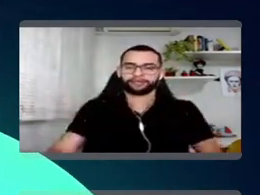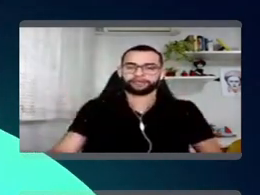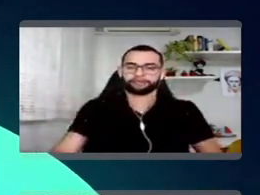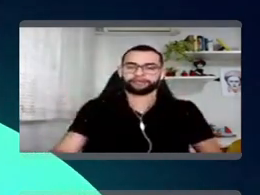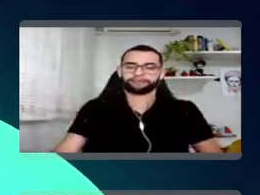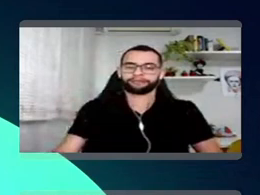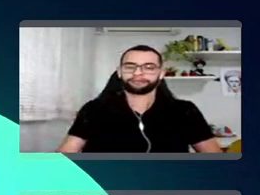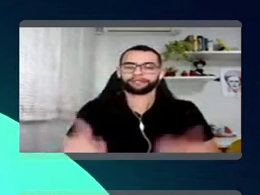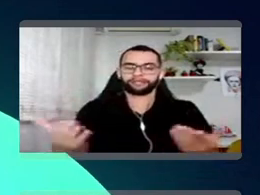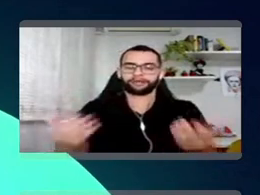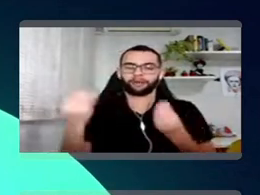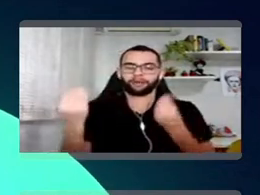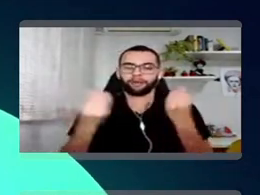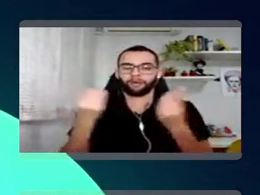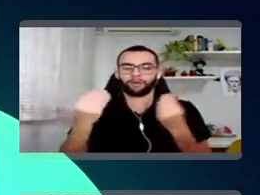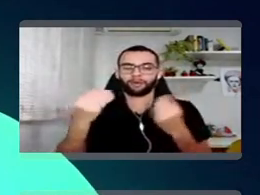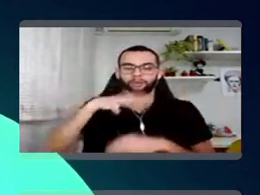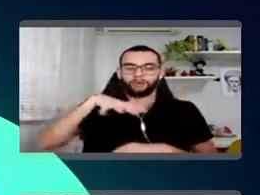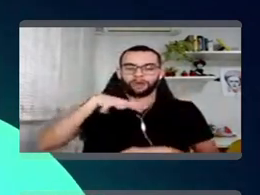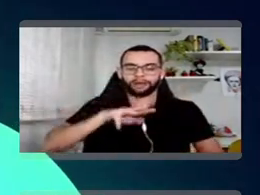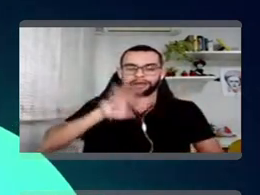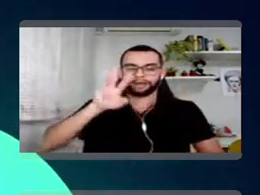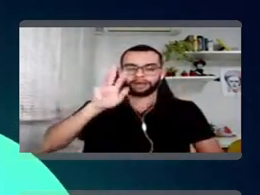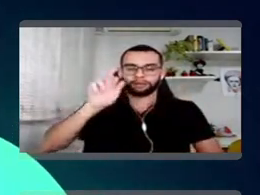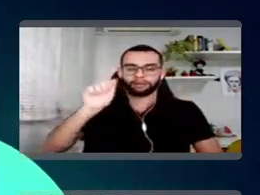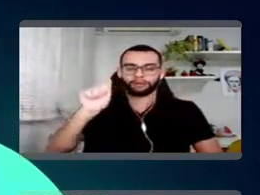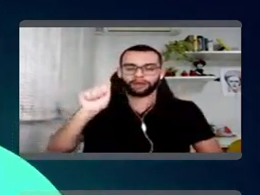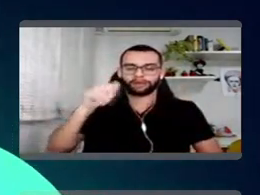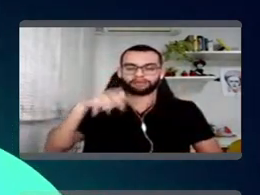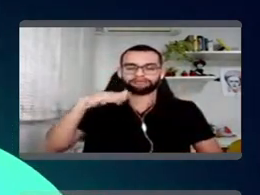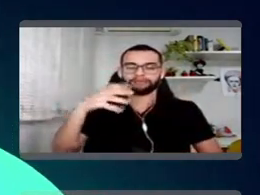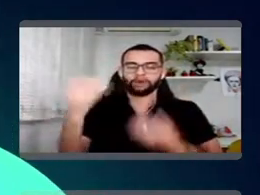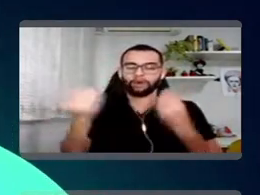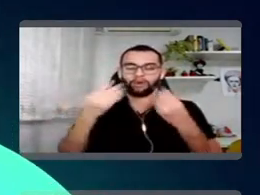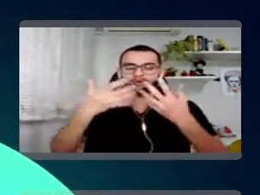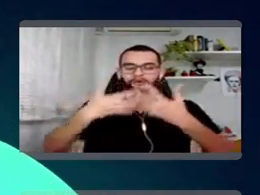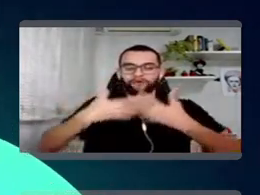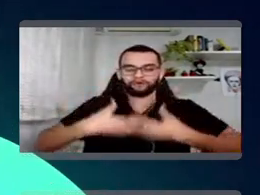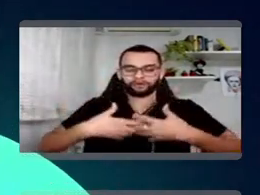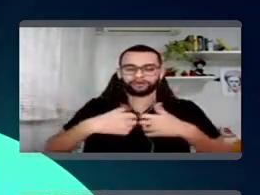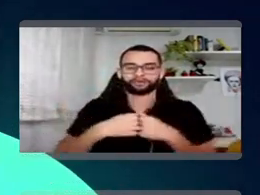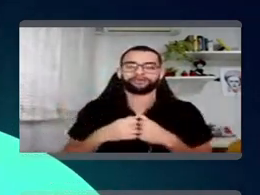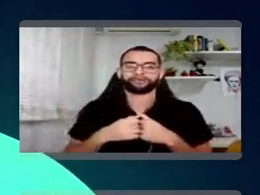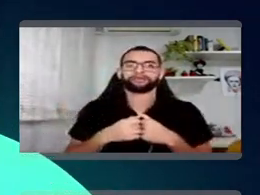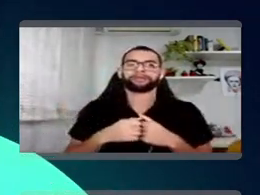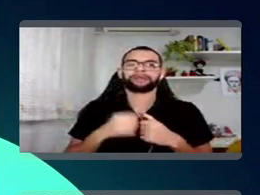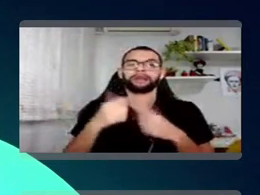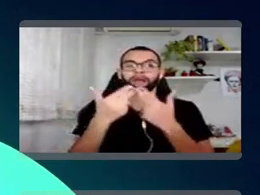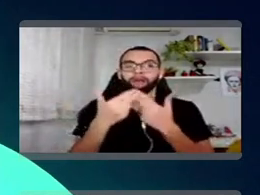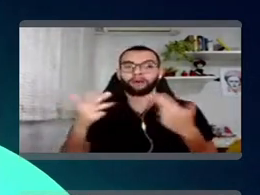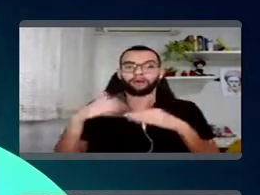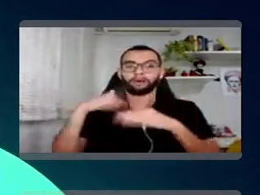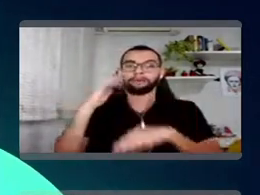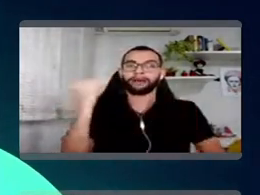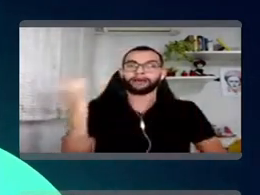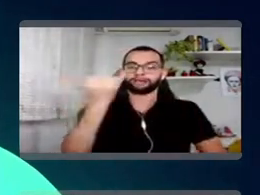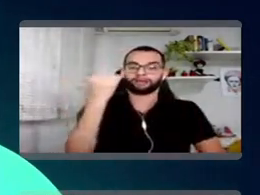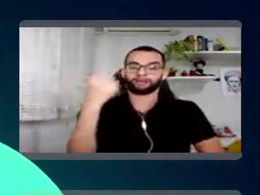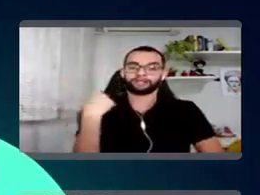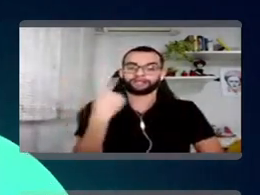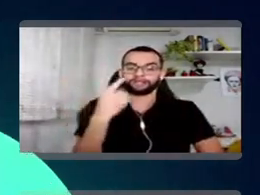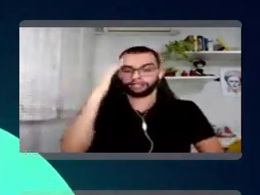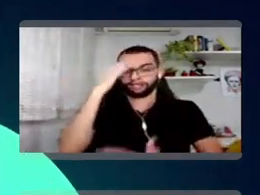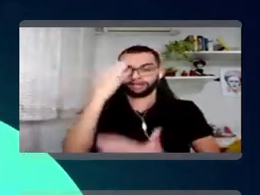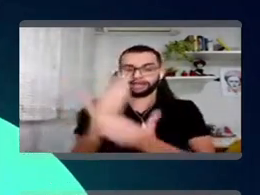funciona, né, esse mundo de WA? Para nós aqui na Americana, uma das coisas mais importantes que a gente acredita